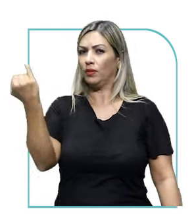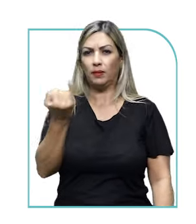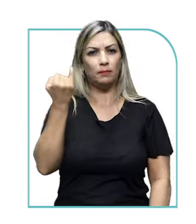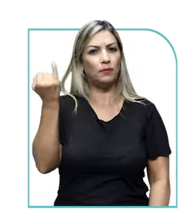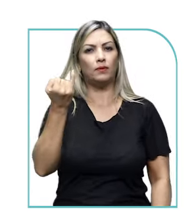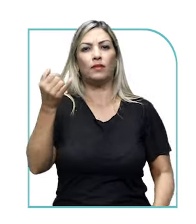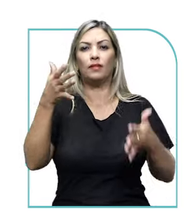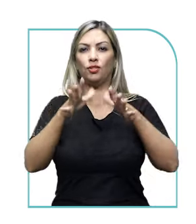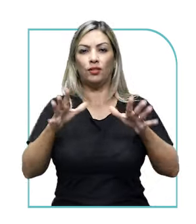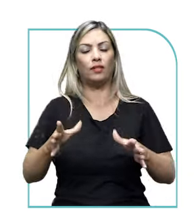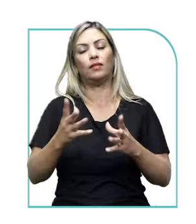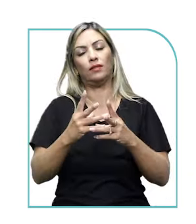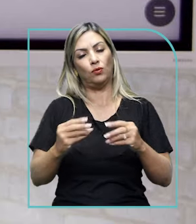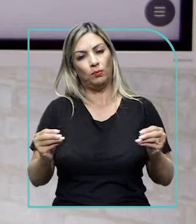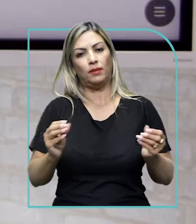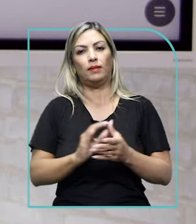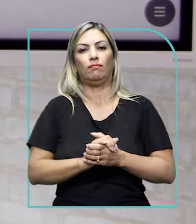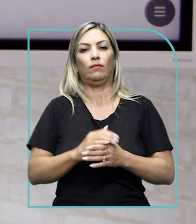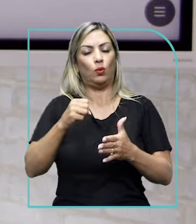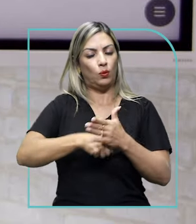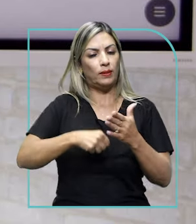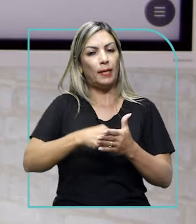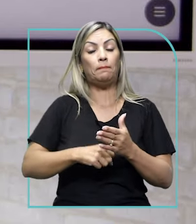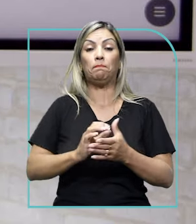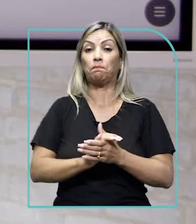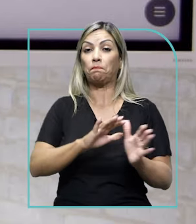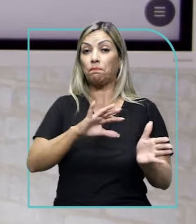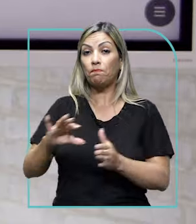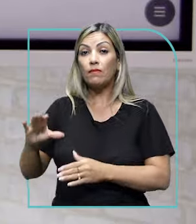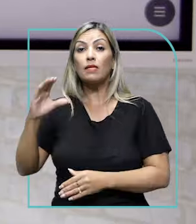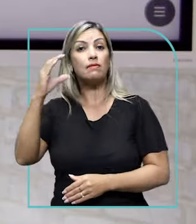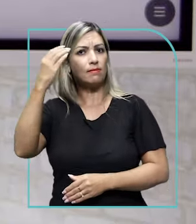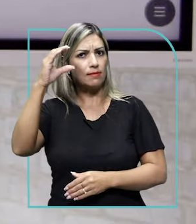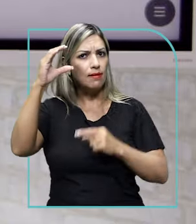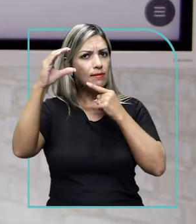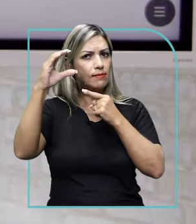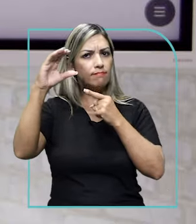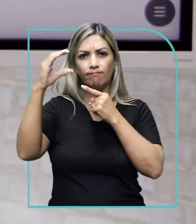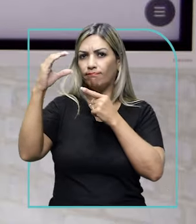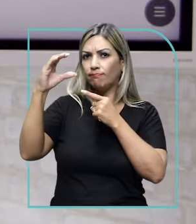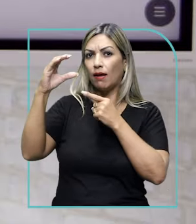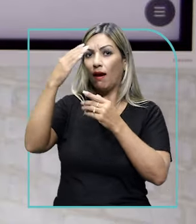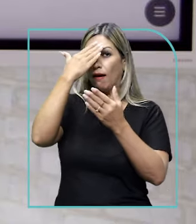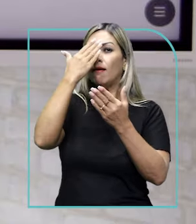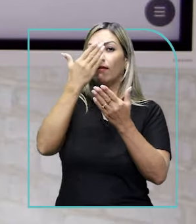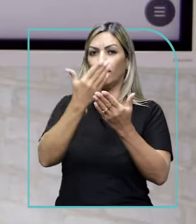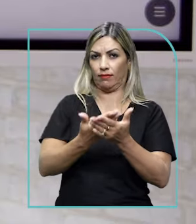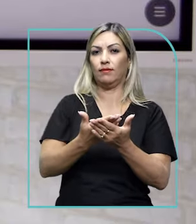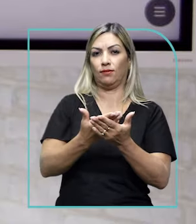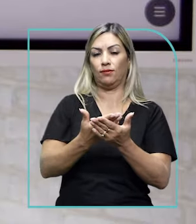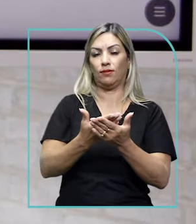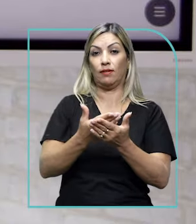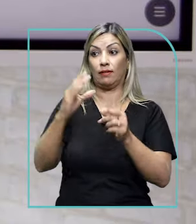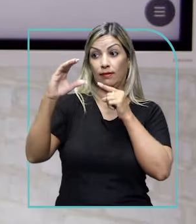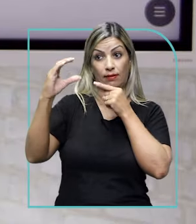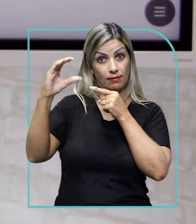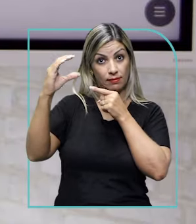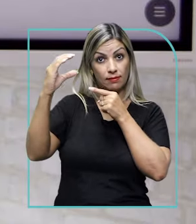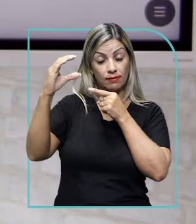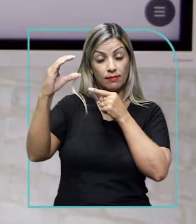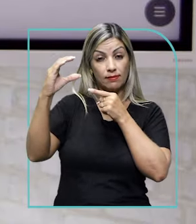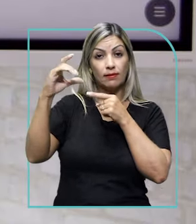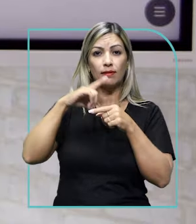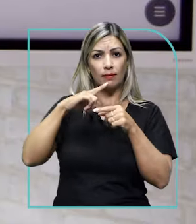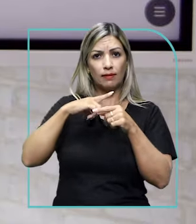enfrentar essa crise. Quando nós falamos da ciência, é importante a gente acreditar que a ciência,